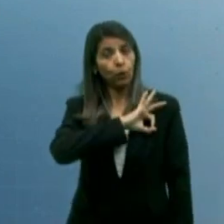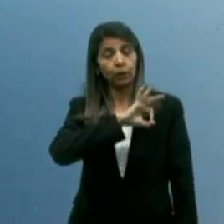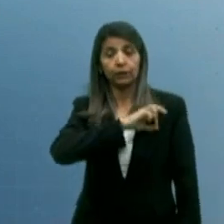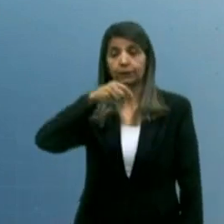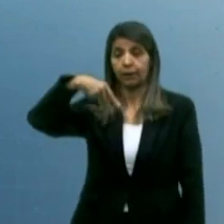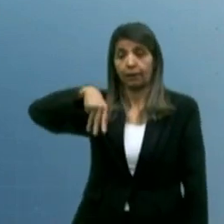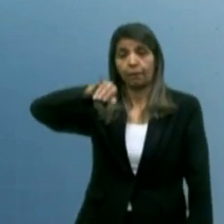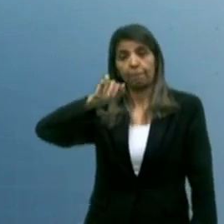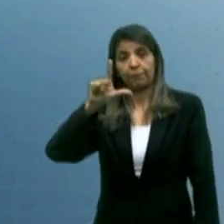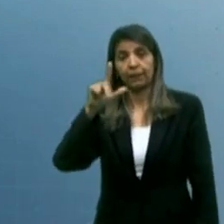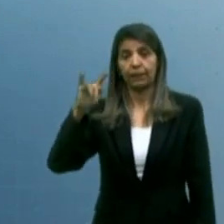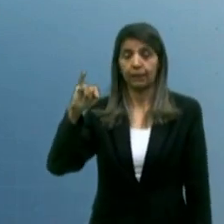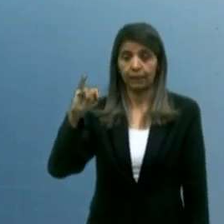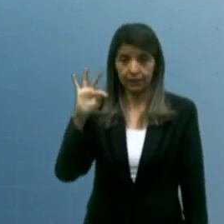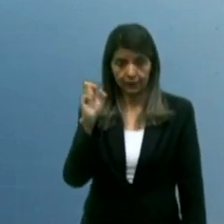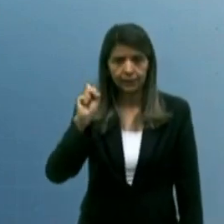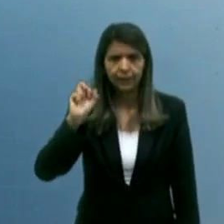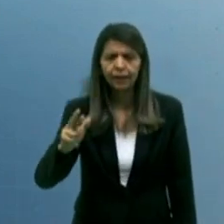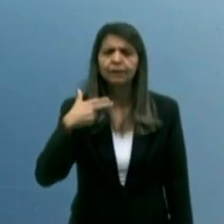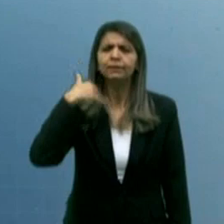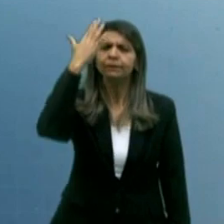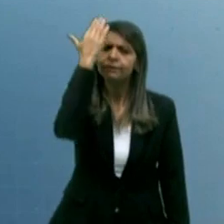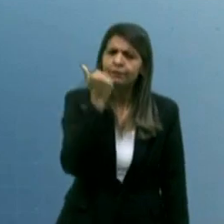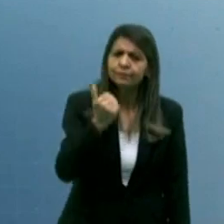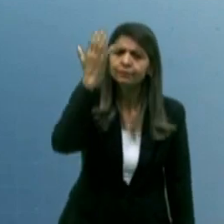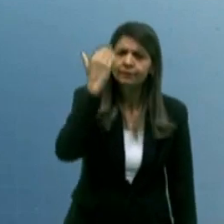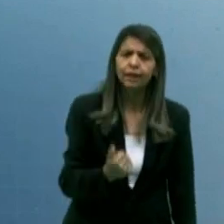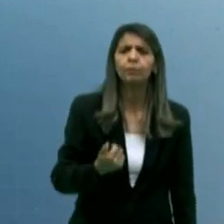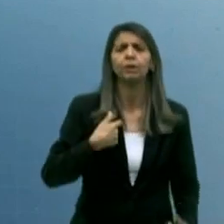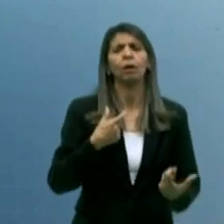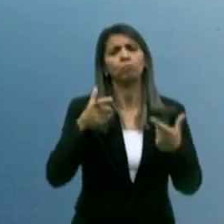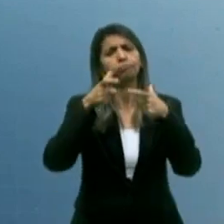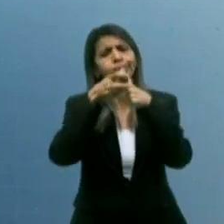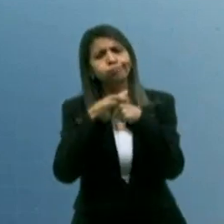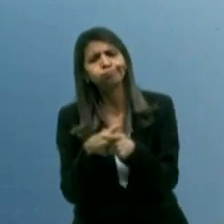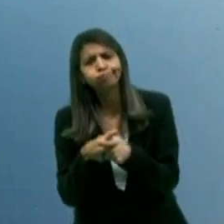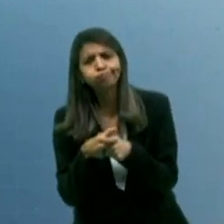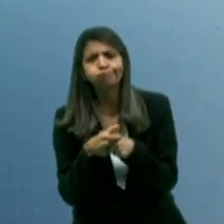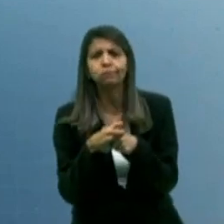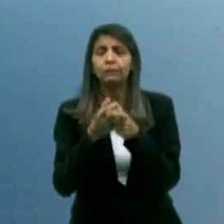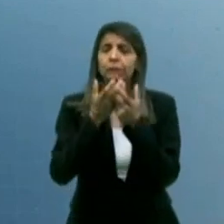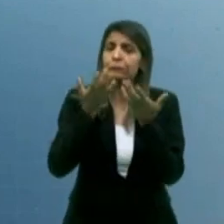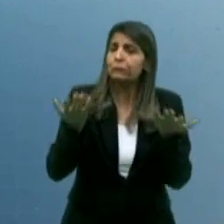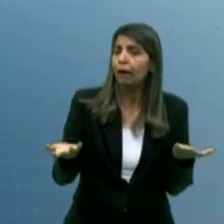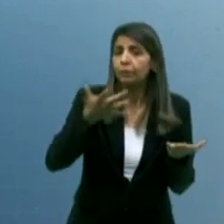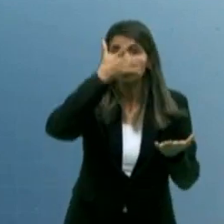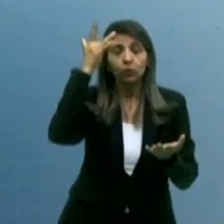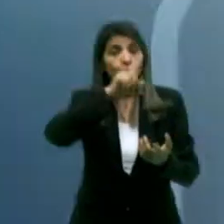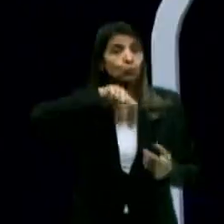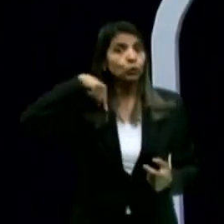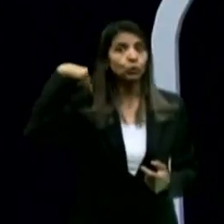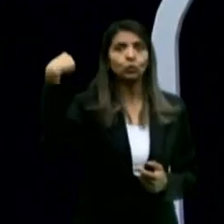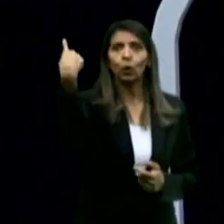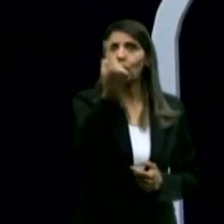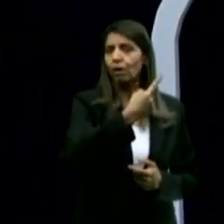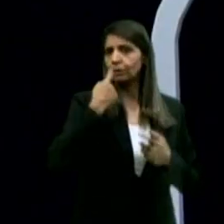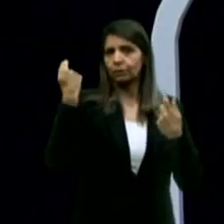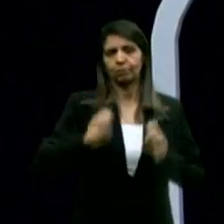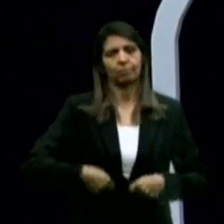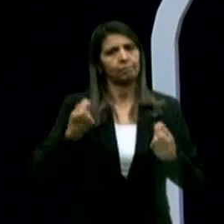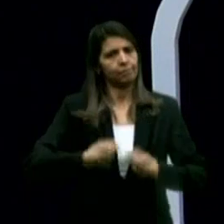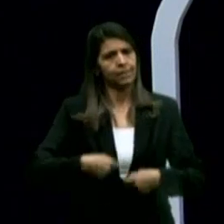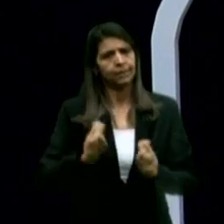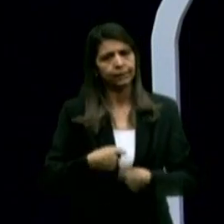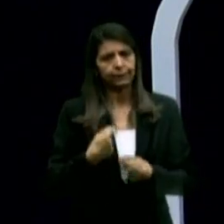E nós sabemos que há um contingente pequeno diante das nossas necessidades como cidadãos.